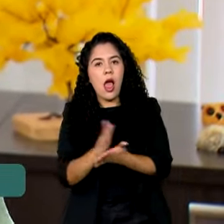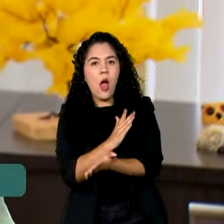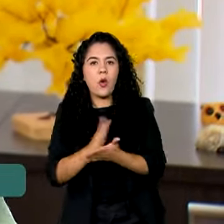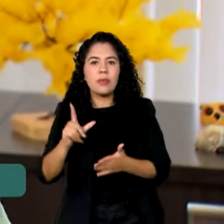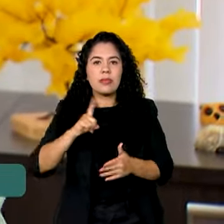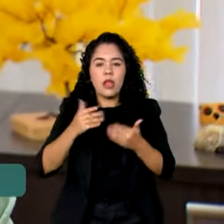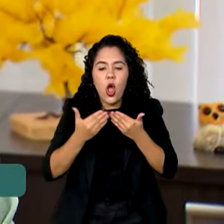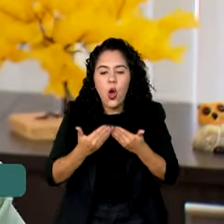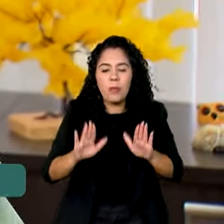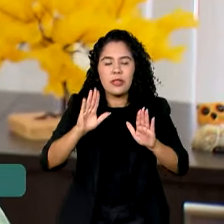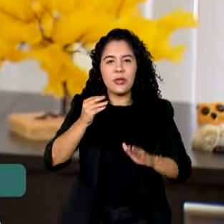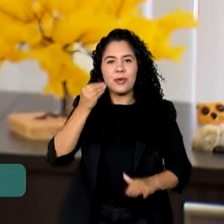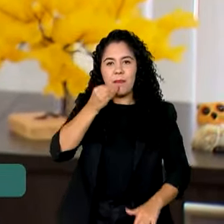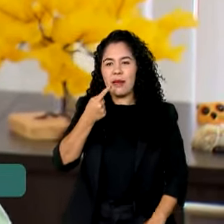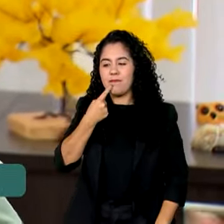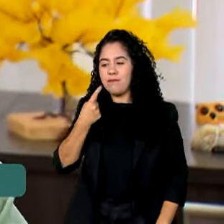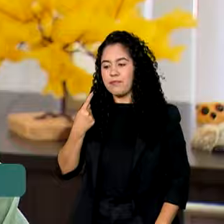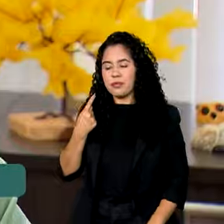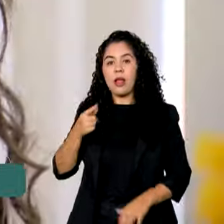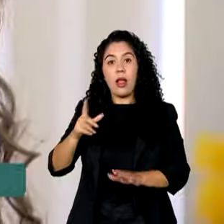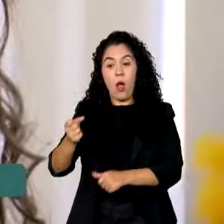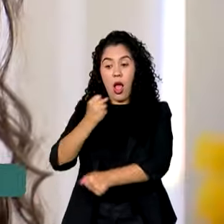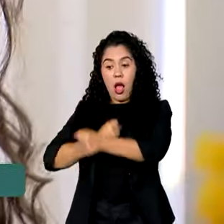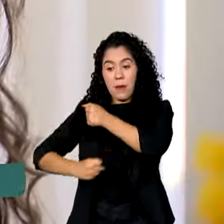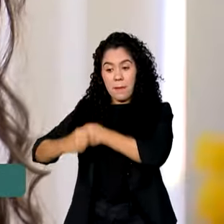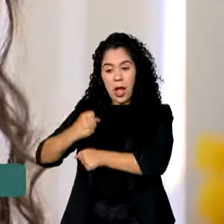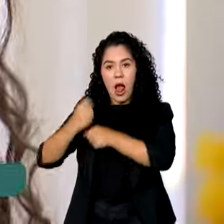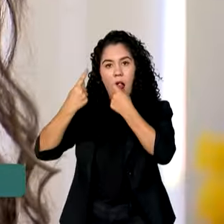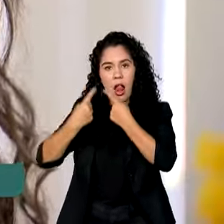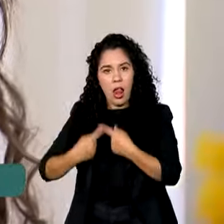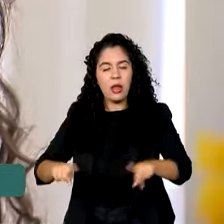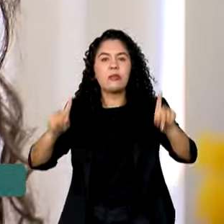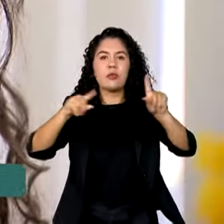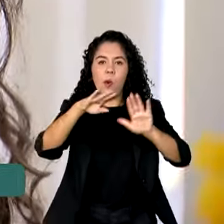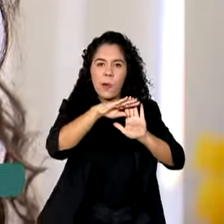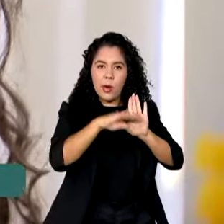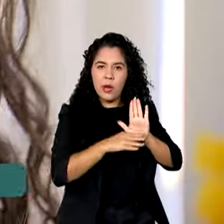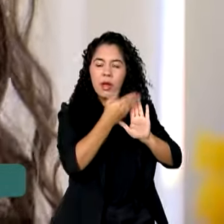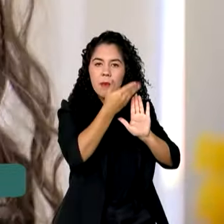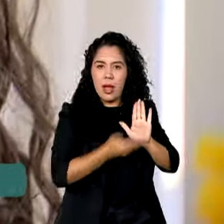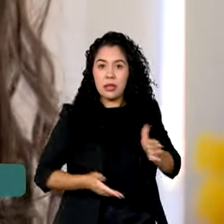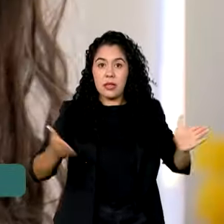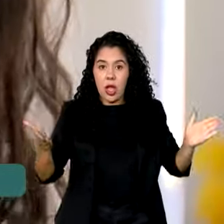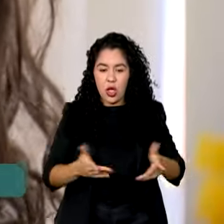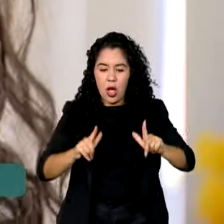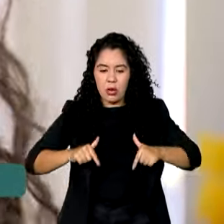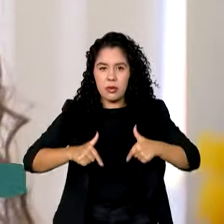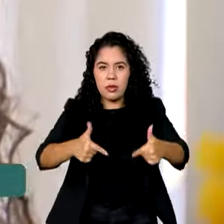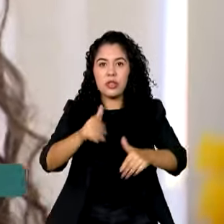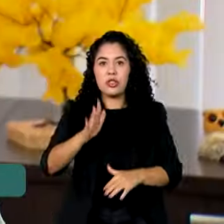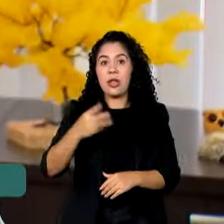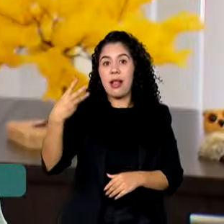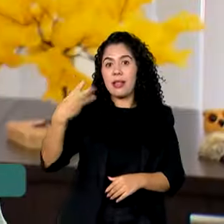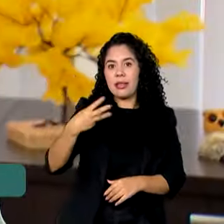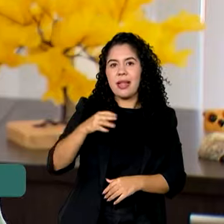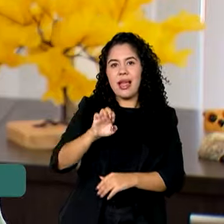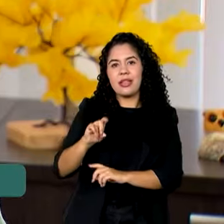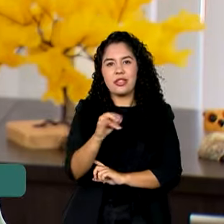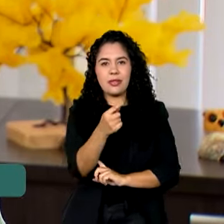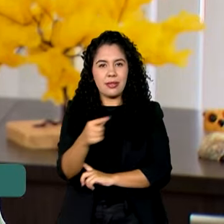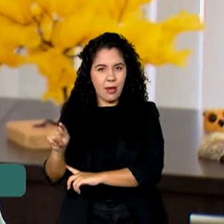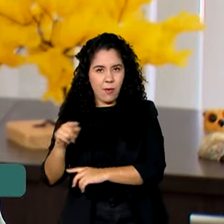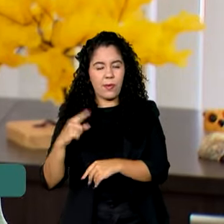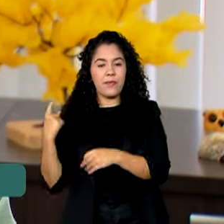jornada. Lançada no ano passado, a iniciativa chega agora à terceira edição. A gente